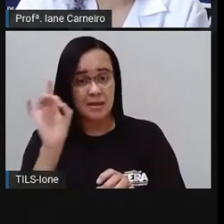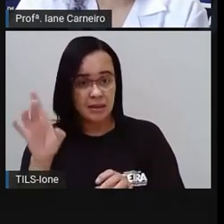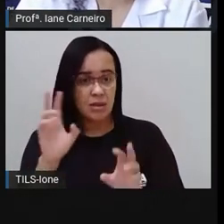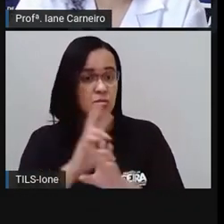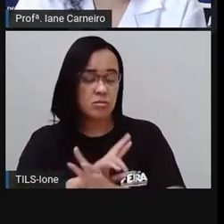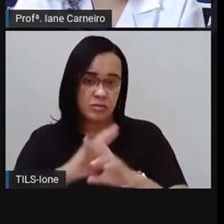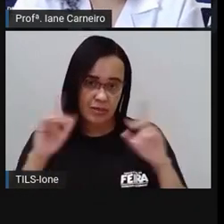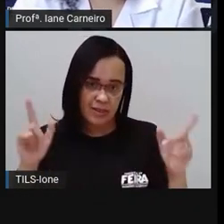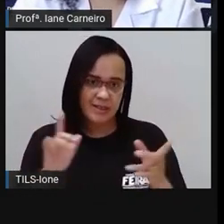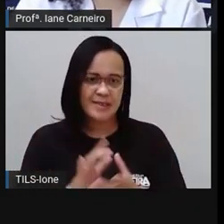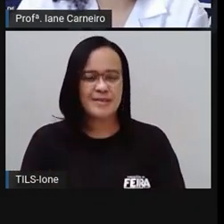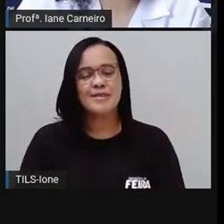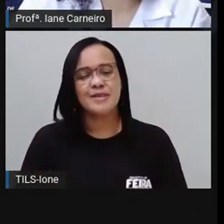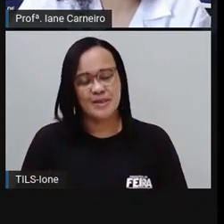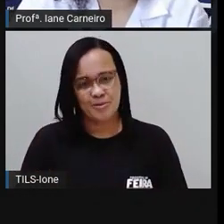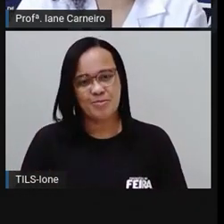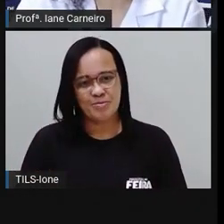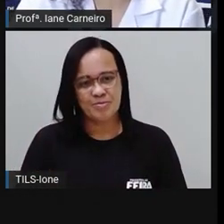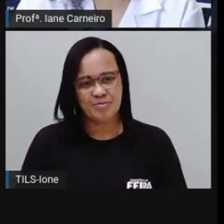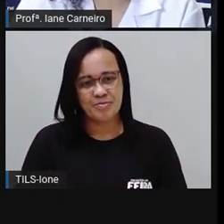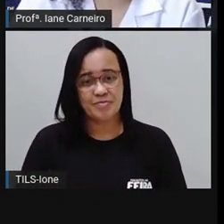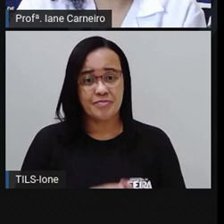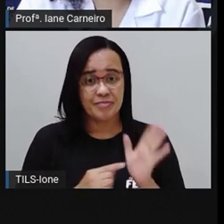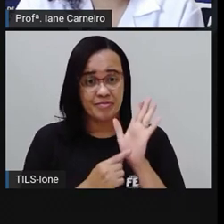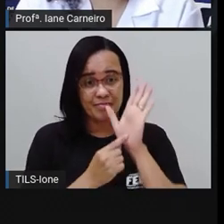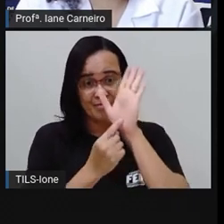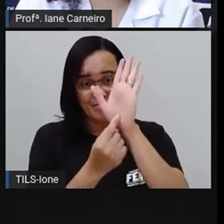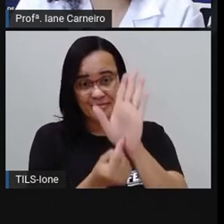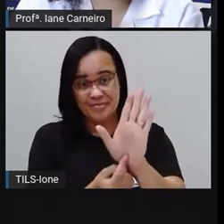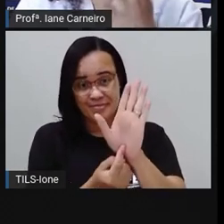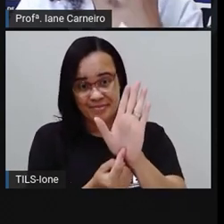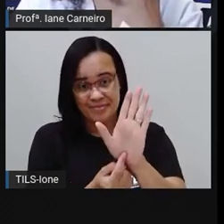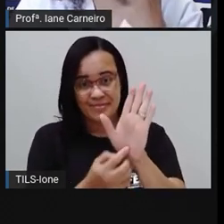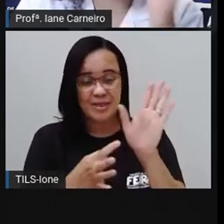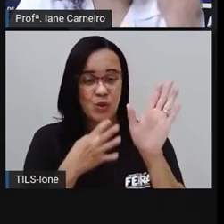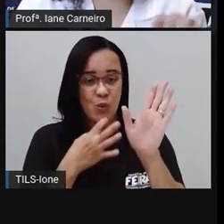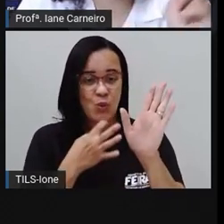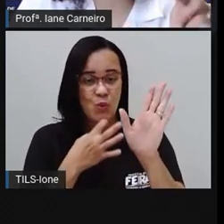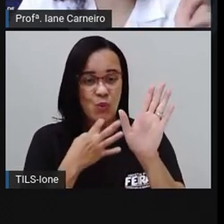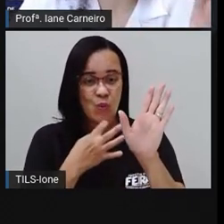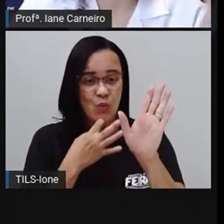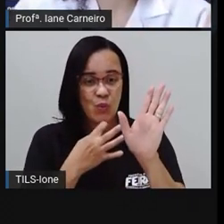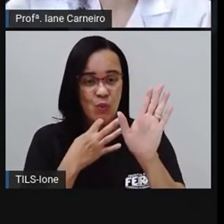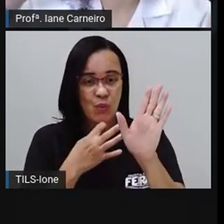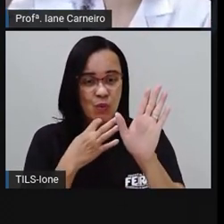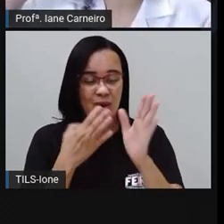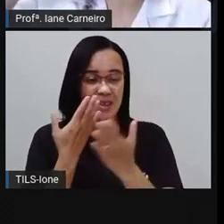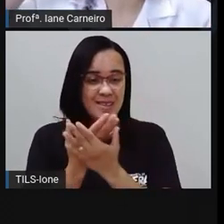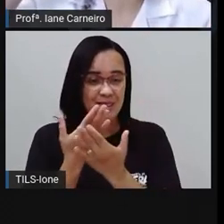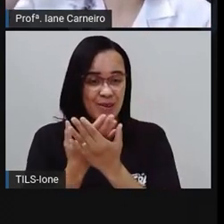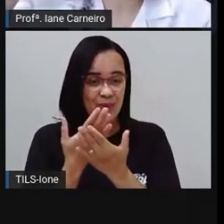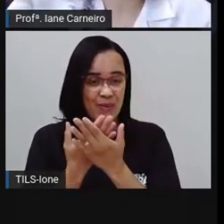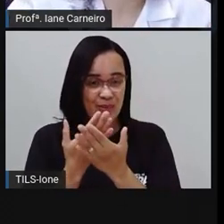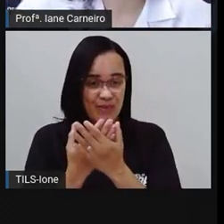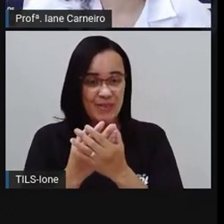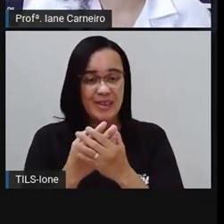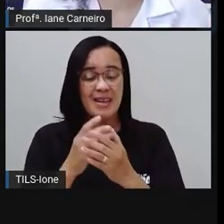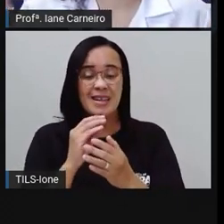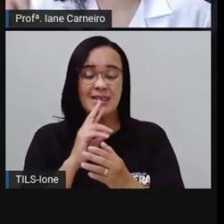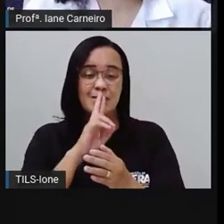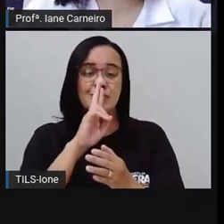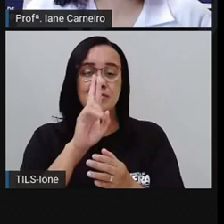E aí, a Pró trouxe, ó, eu quero saber aí, quem estuda nessa escola, coloca no chat aí, eu estudo, Pró!